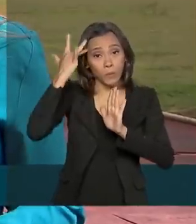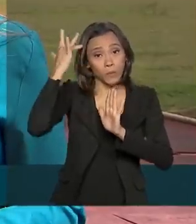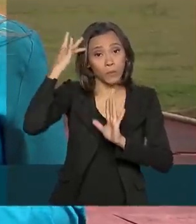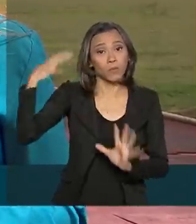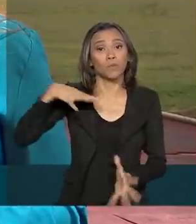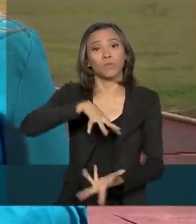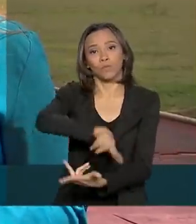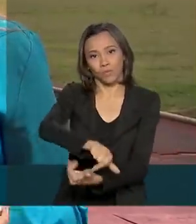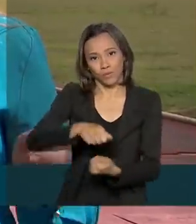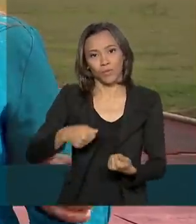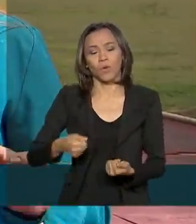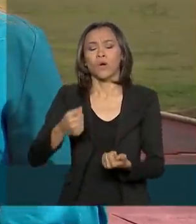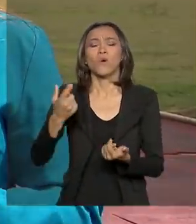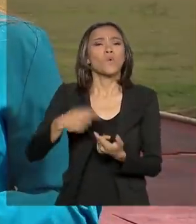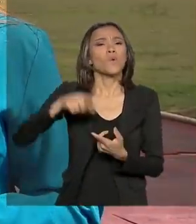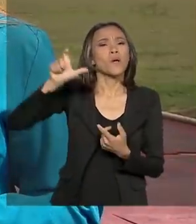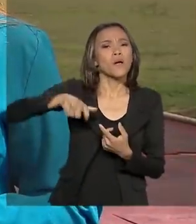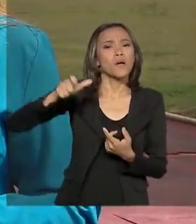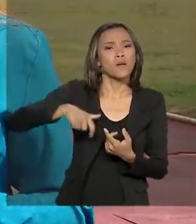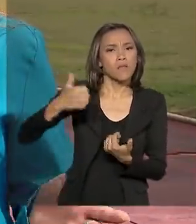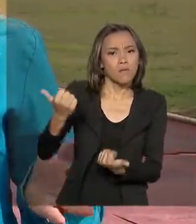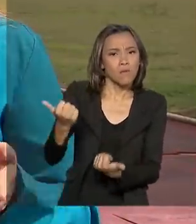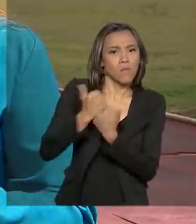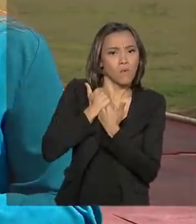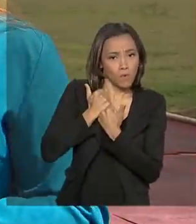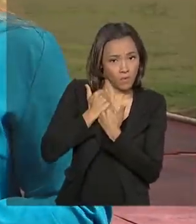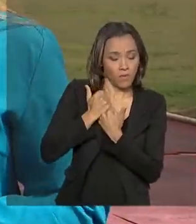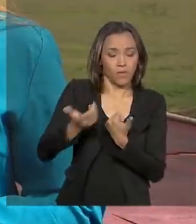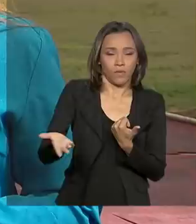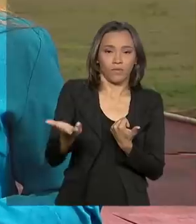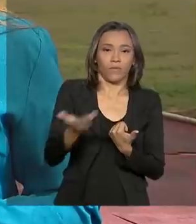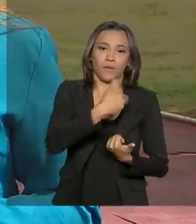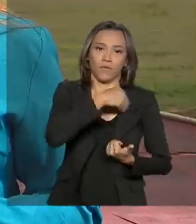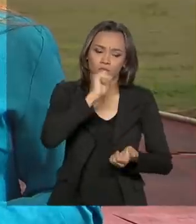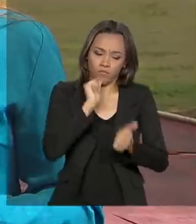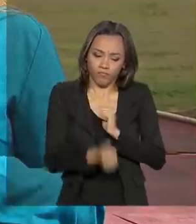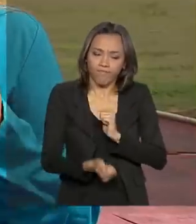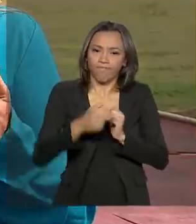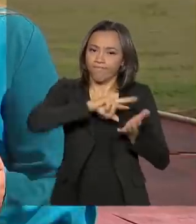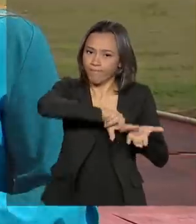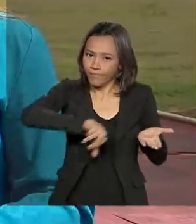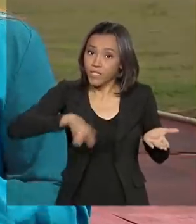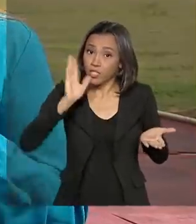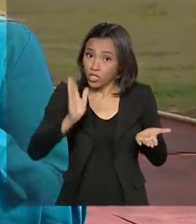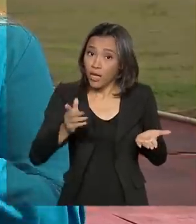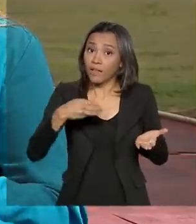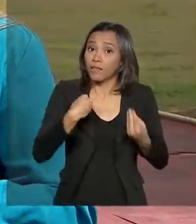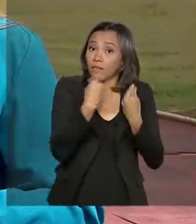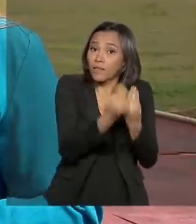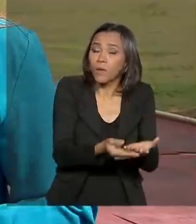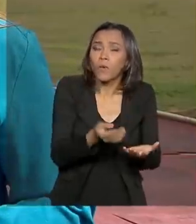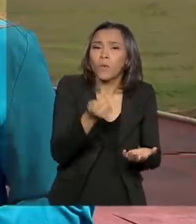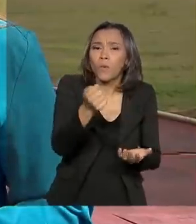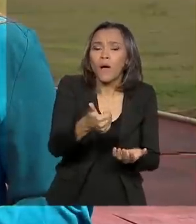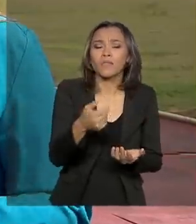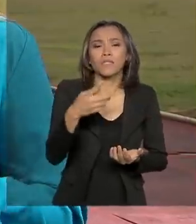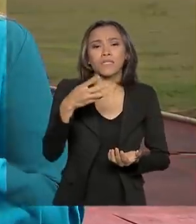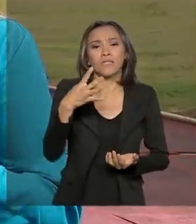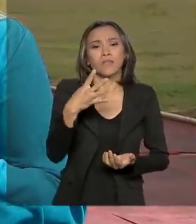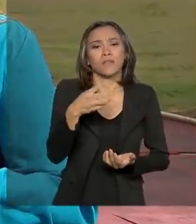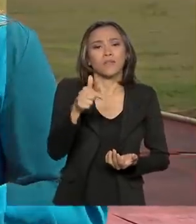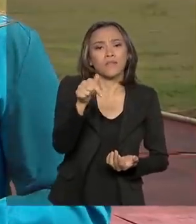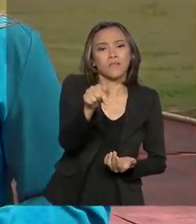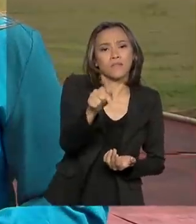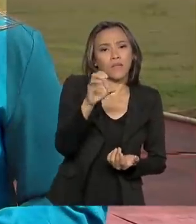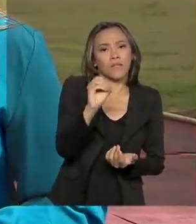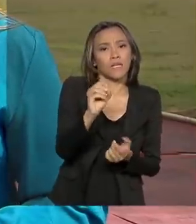Bolsa Atleta, foi criado em 2005. E de lá para cá, já concedeu quase 70 mil bolsas para